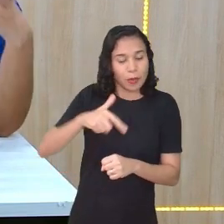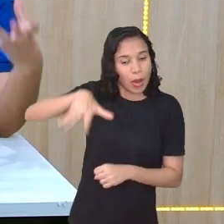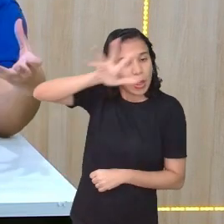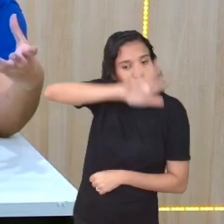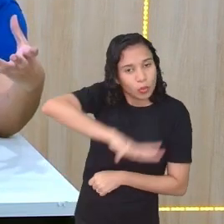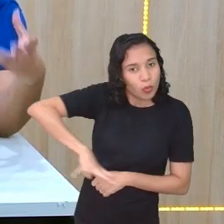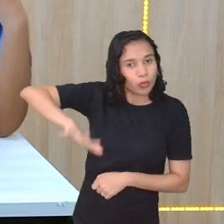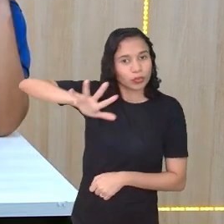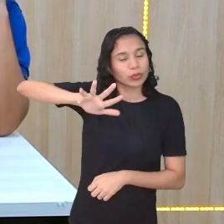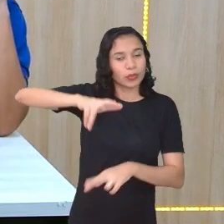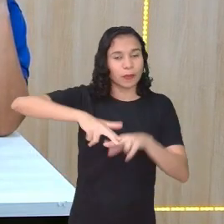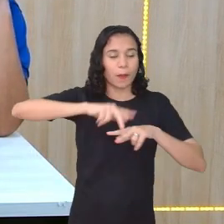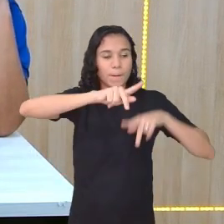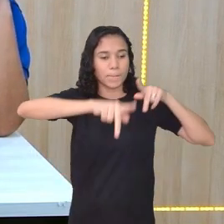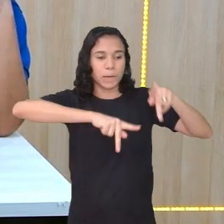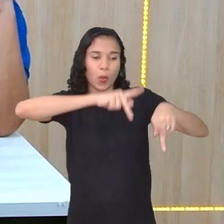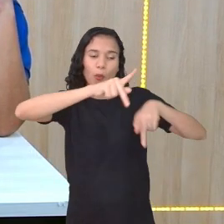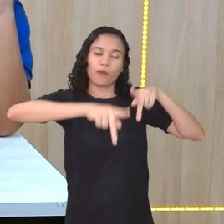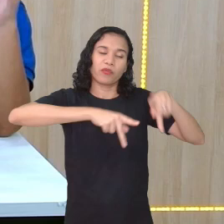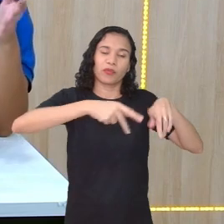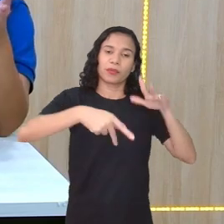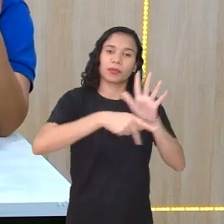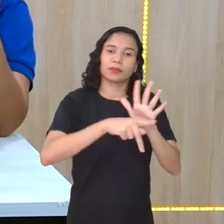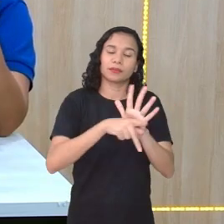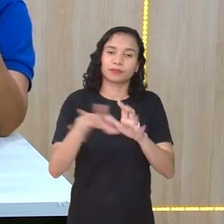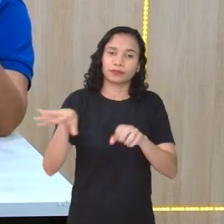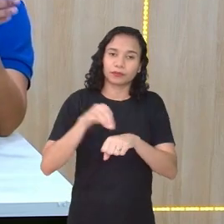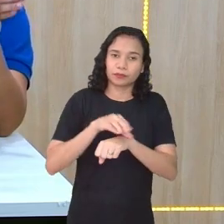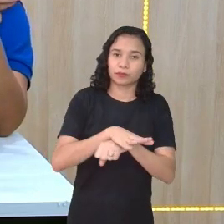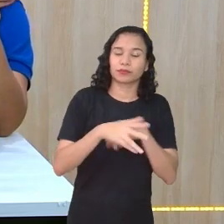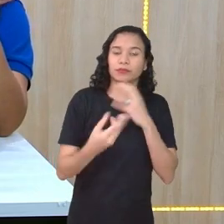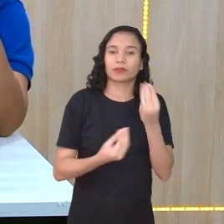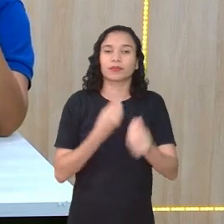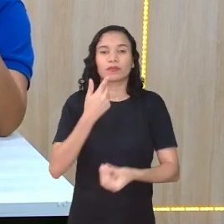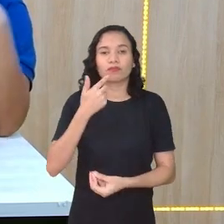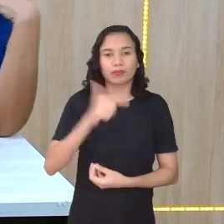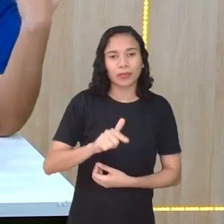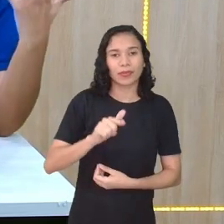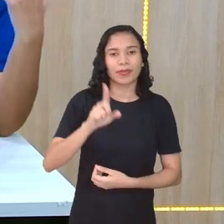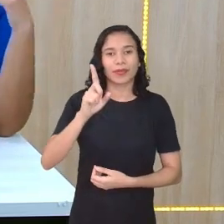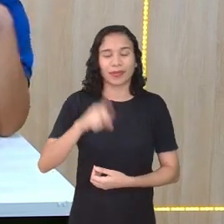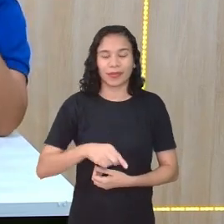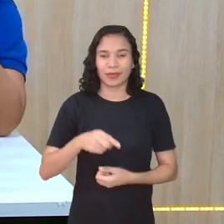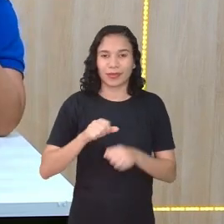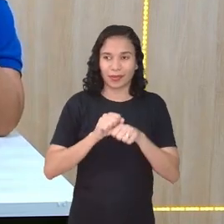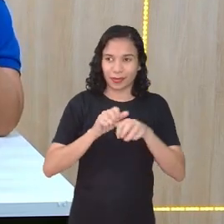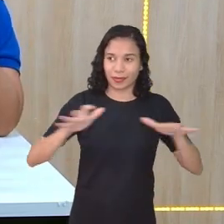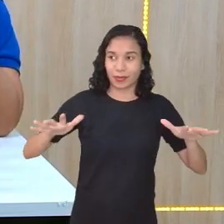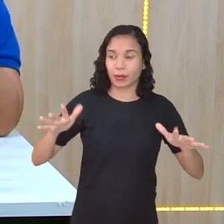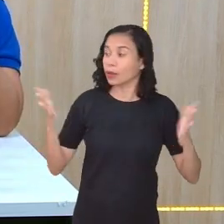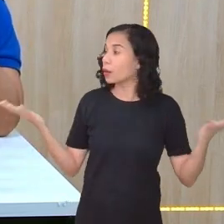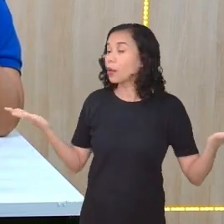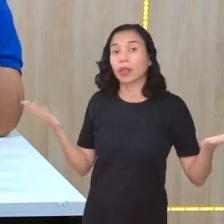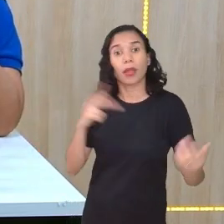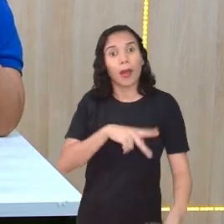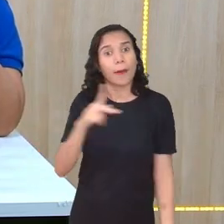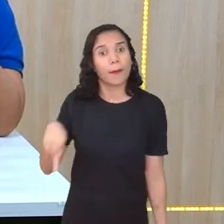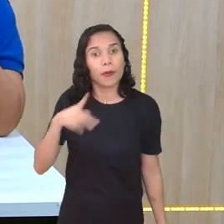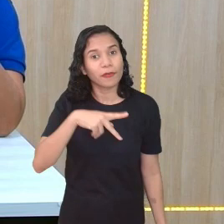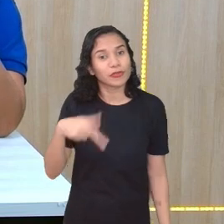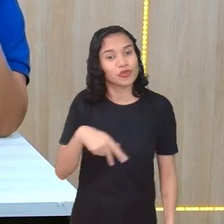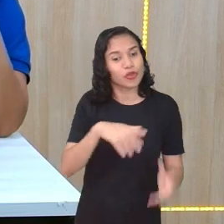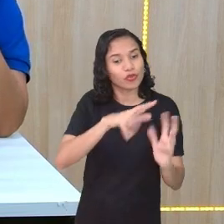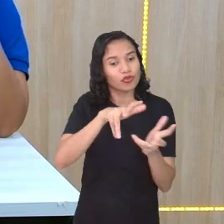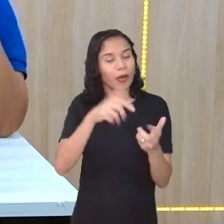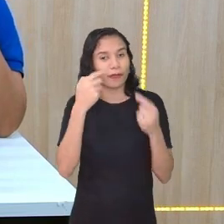própria noção de povo, ela permeia pela noção de língua. Geografia, Pela língua compartilhada. Cadê o professor Gilson? É, cadê Gilson